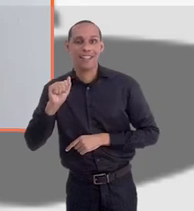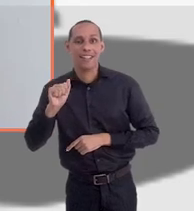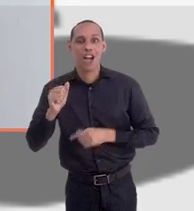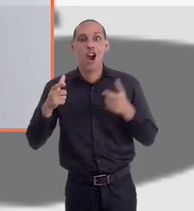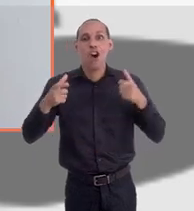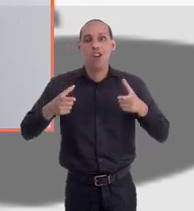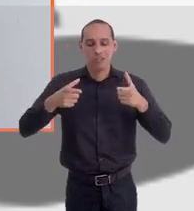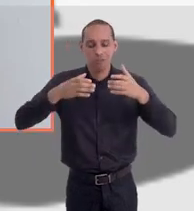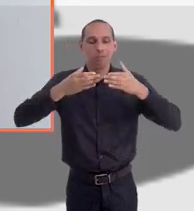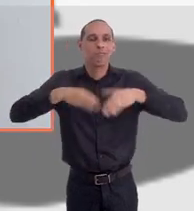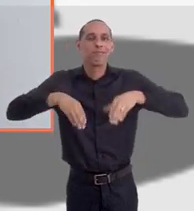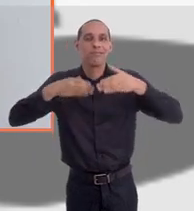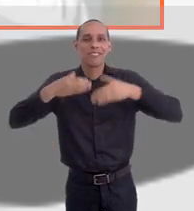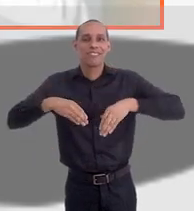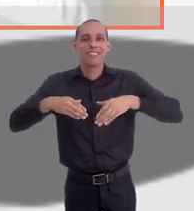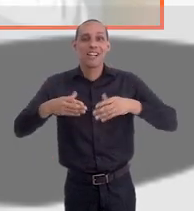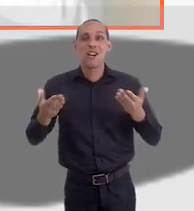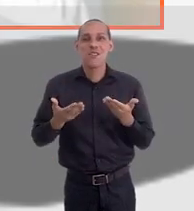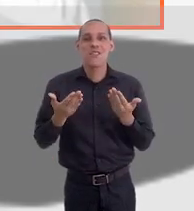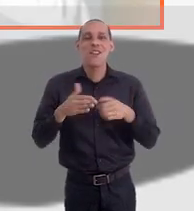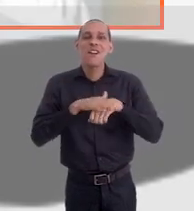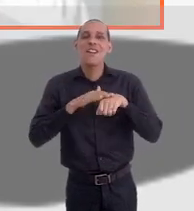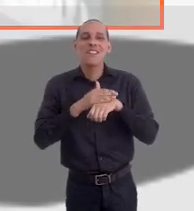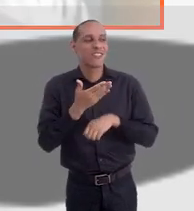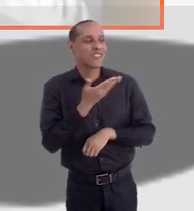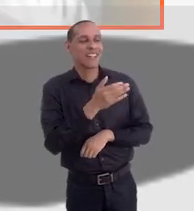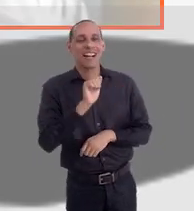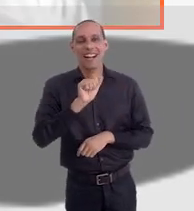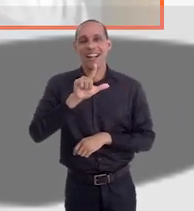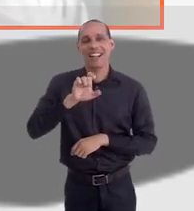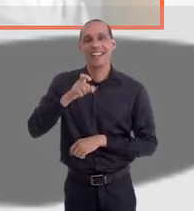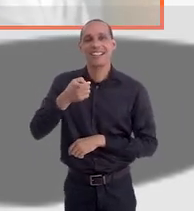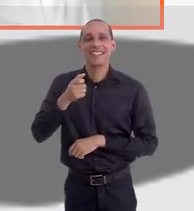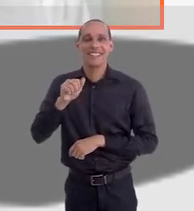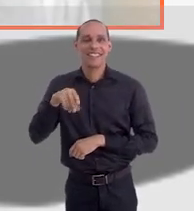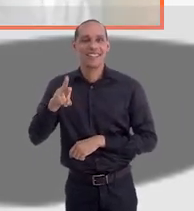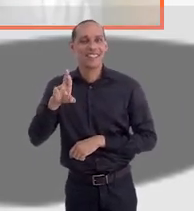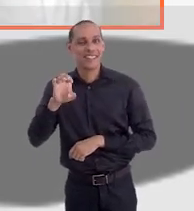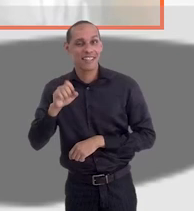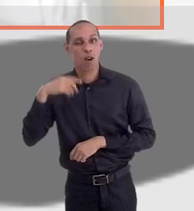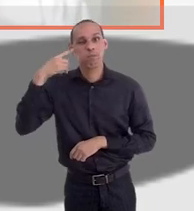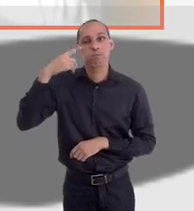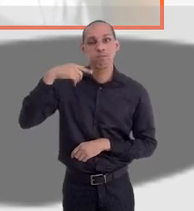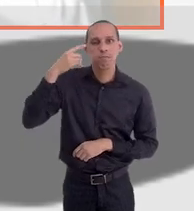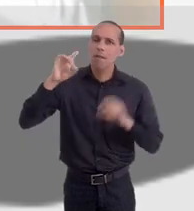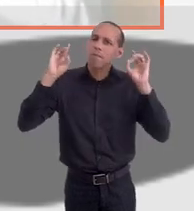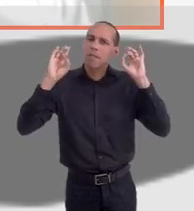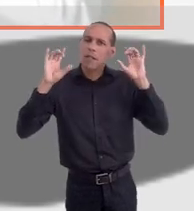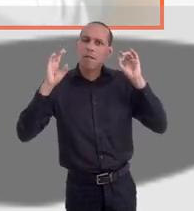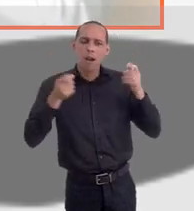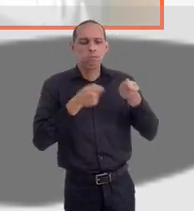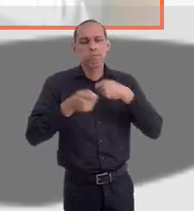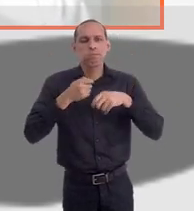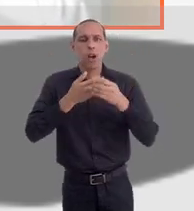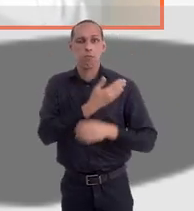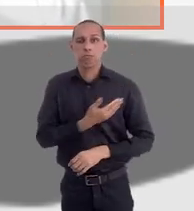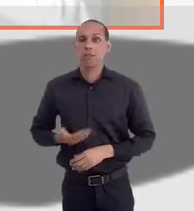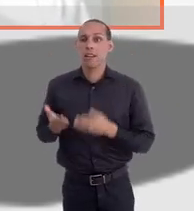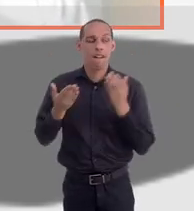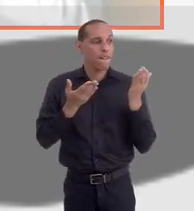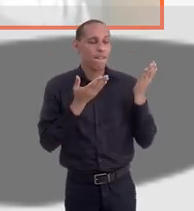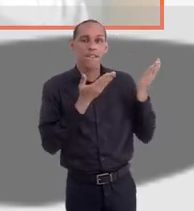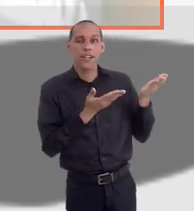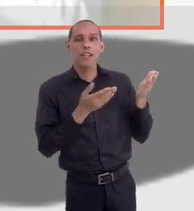vaga em concursos públicos. Quem conversa comigo sobre isso é Alexandre Prado, advogado especialista em administração pública.